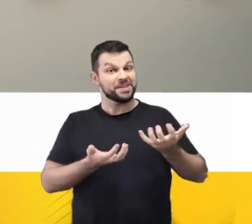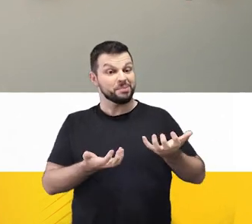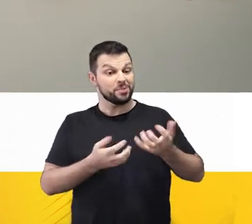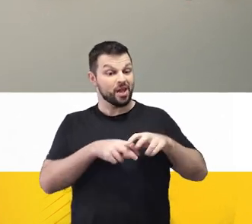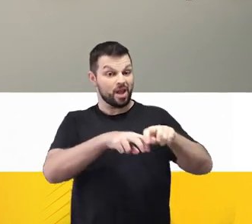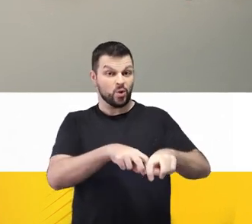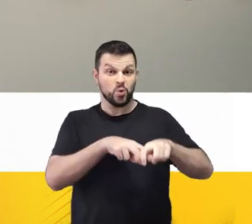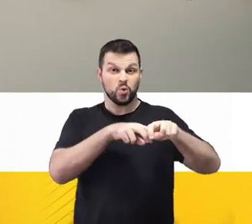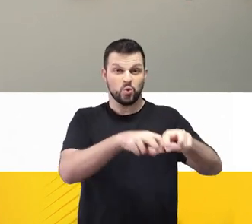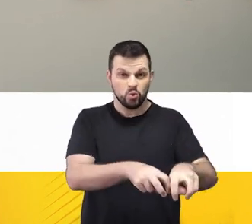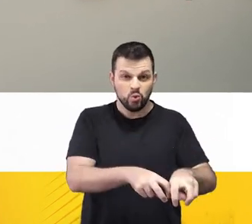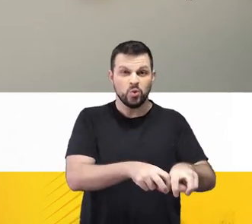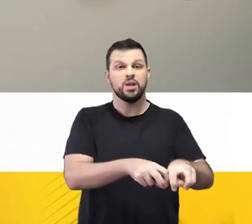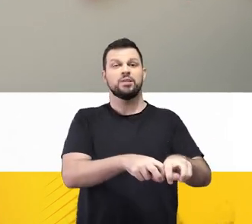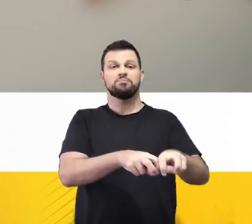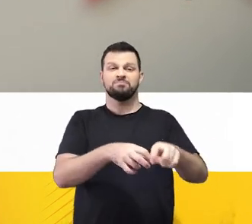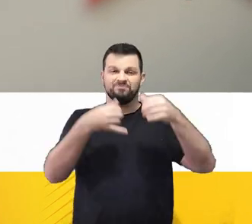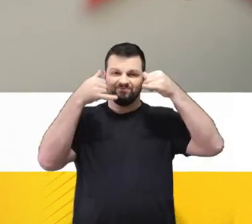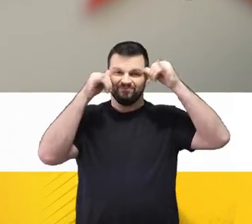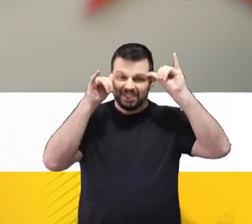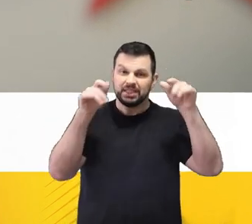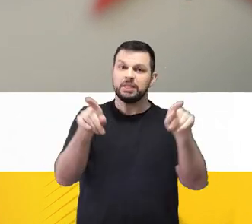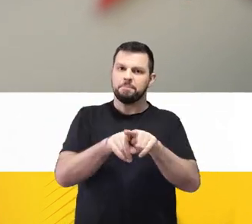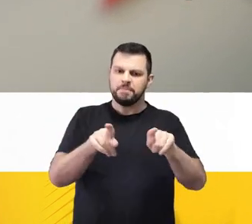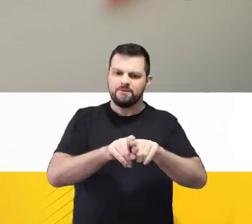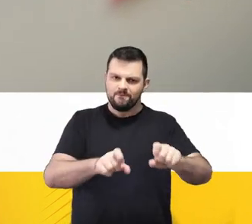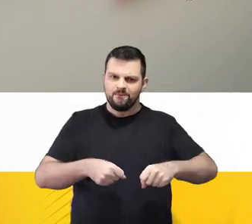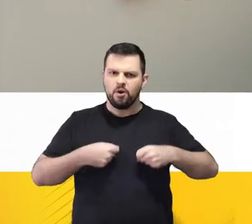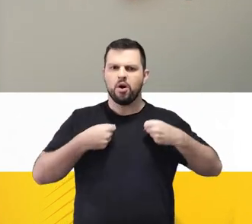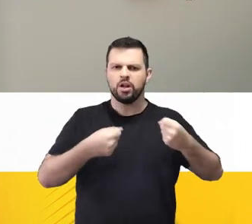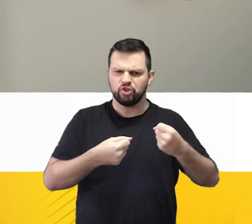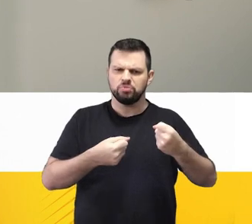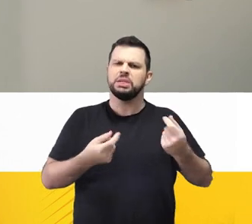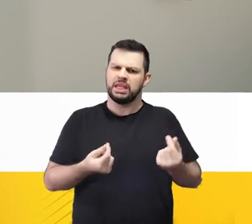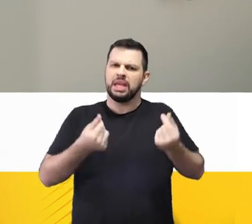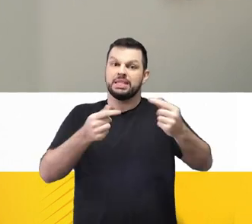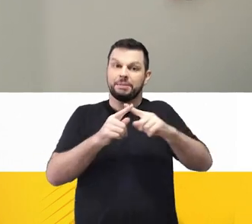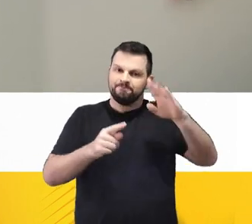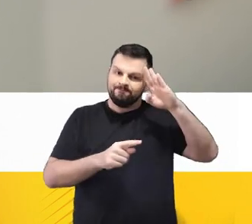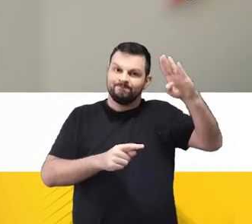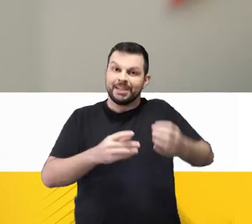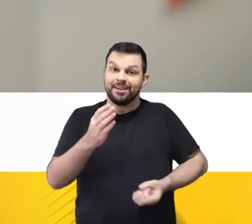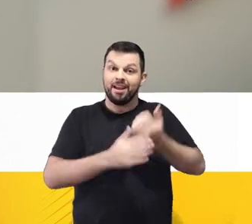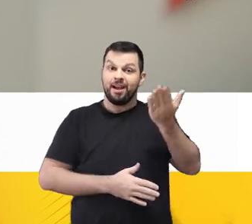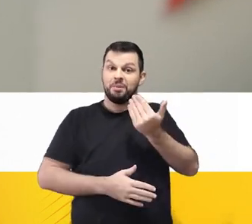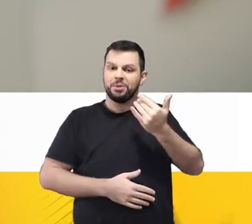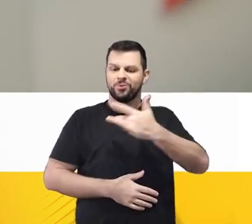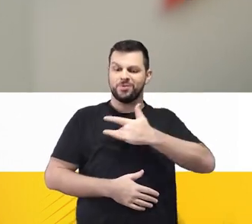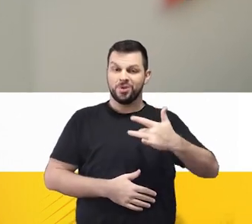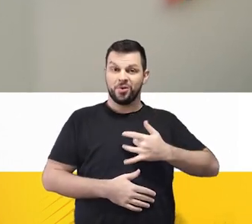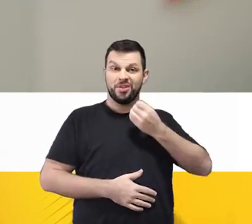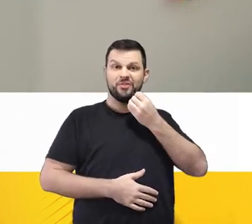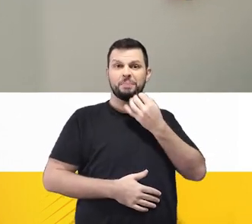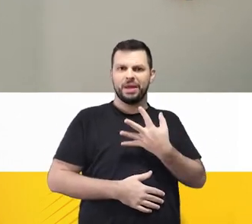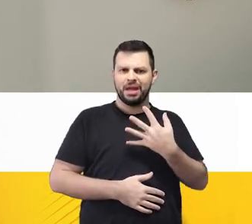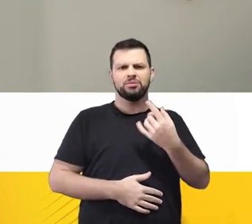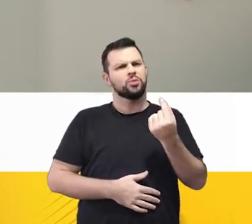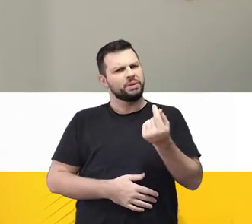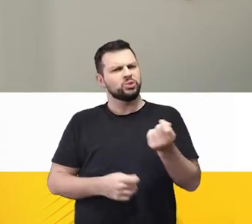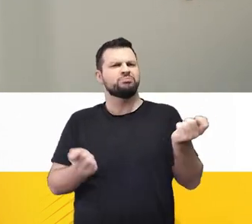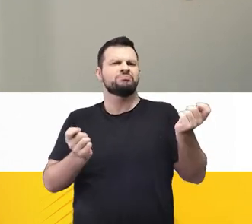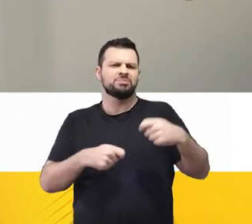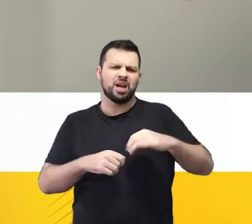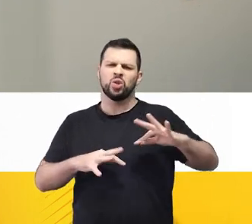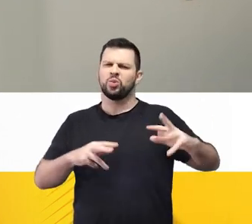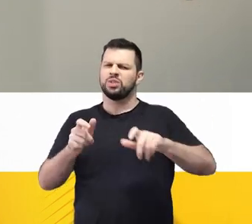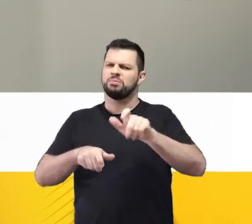Queremos a agricultura e a pecuária fortalecidas, gerando divisas, mas principalmente produzindo alimentos saudáveis